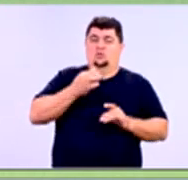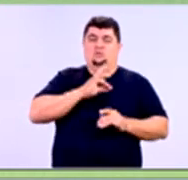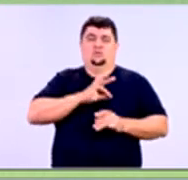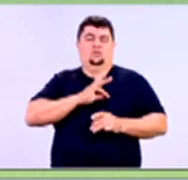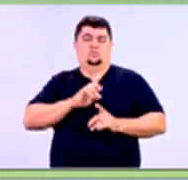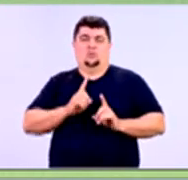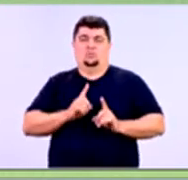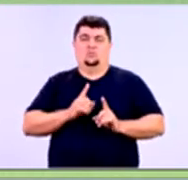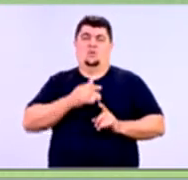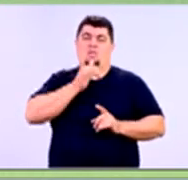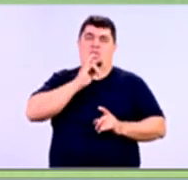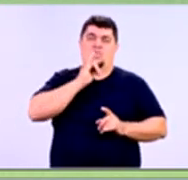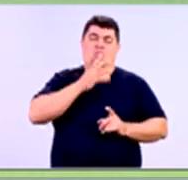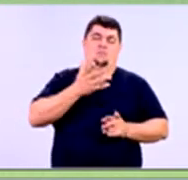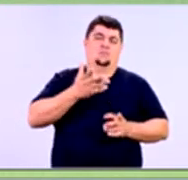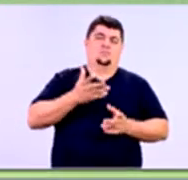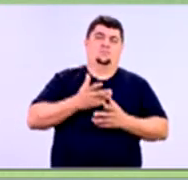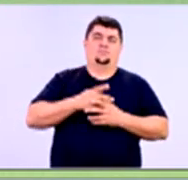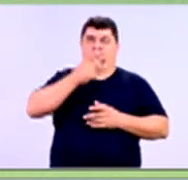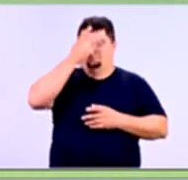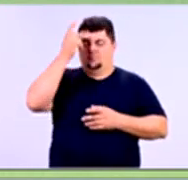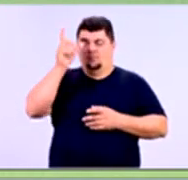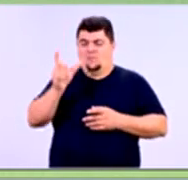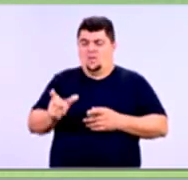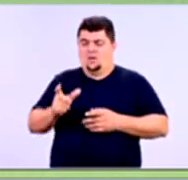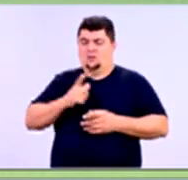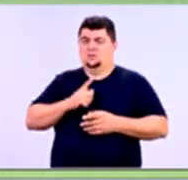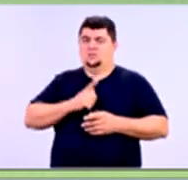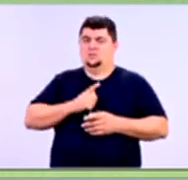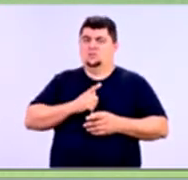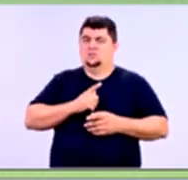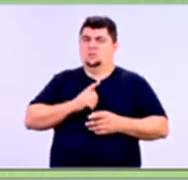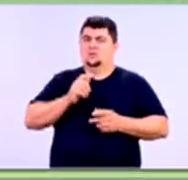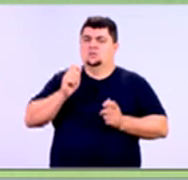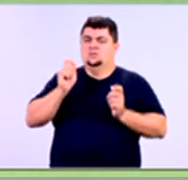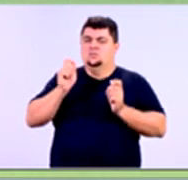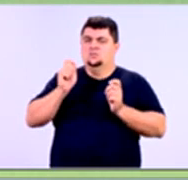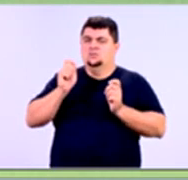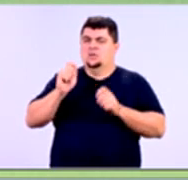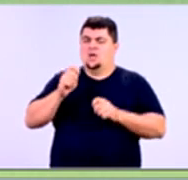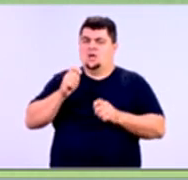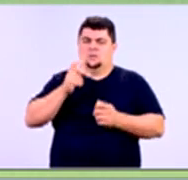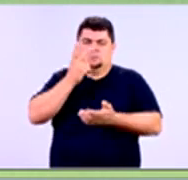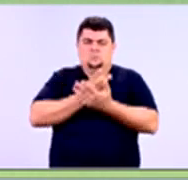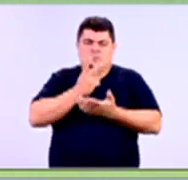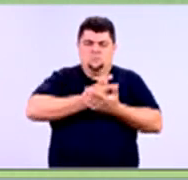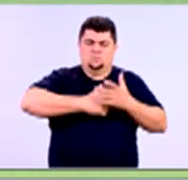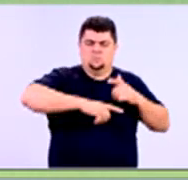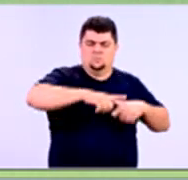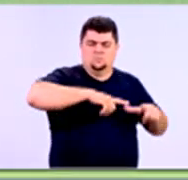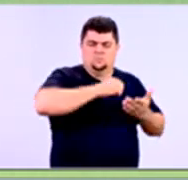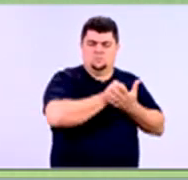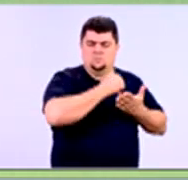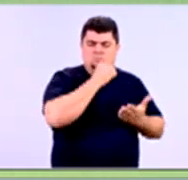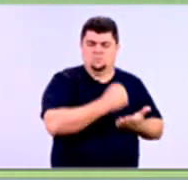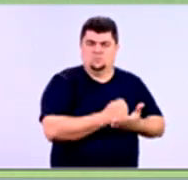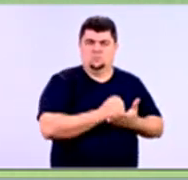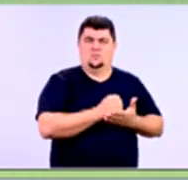Por exemplo, a pessoa tem maneiras de se manter no mercado de trabalho? Por exemplo, eu sei que ela